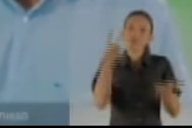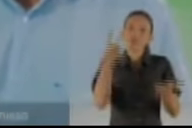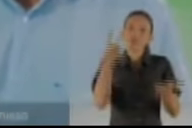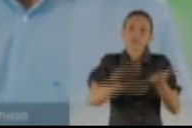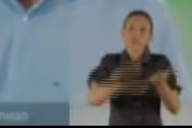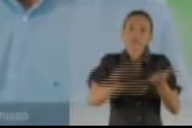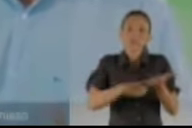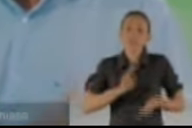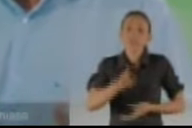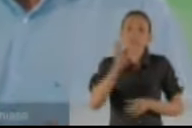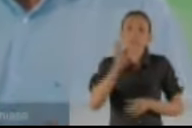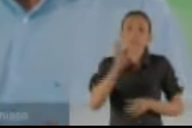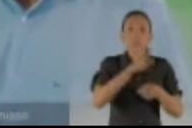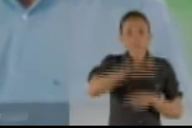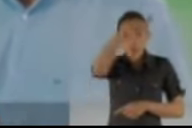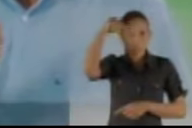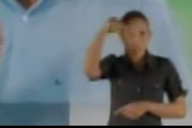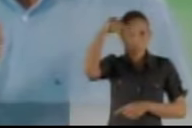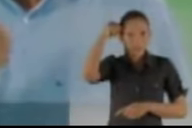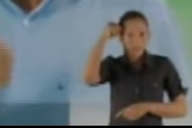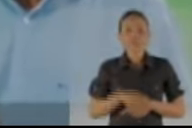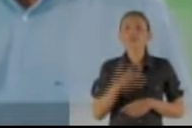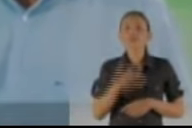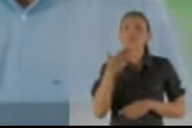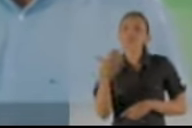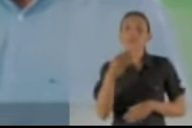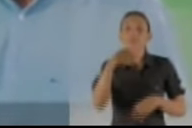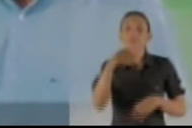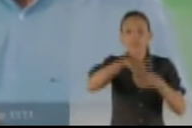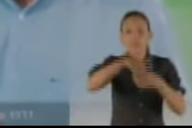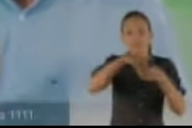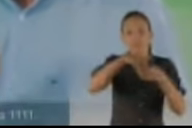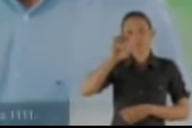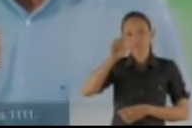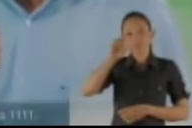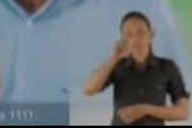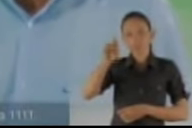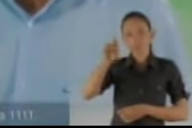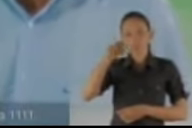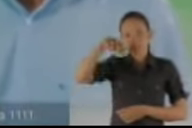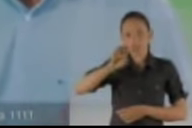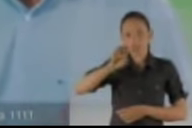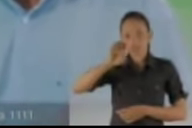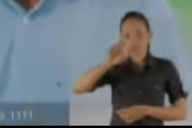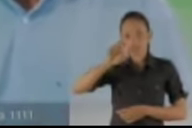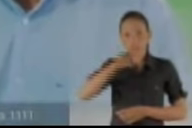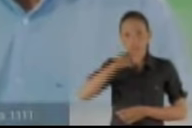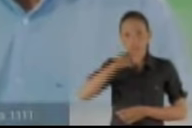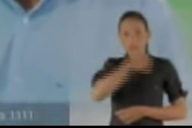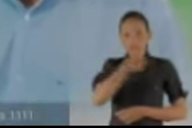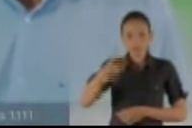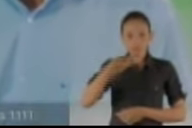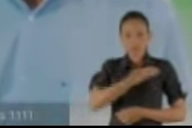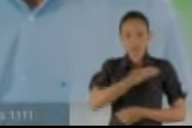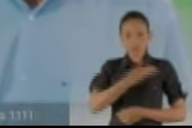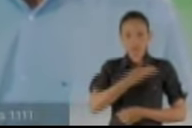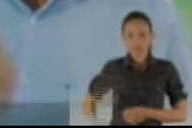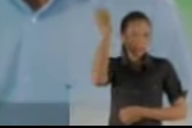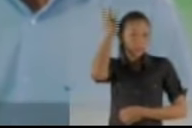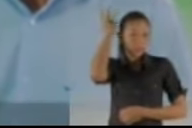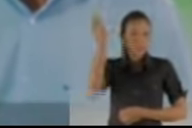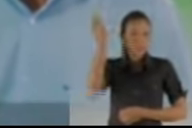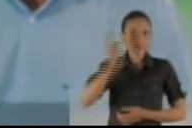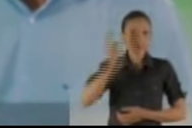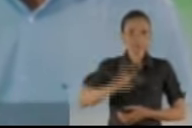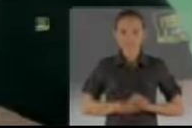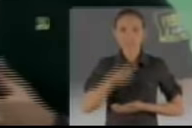respeito, firmo o compromisso de fazer mais por esse estado. Por isso, peço seu voto. Ezequiel Fonseca, 1111. Governador